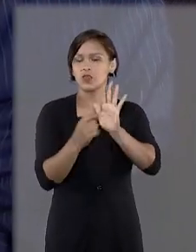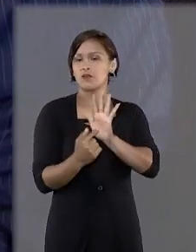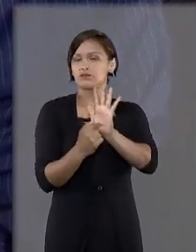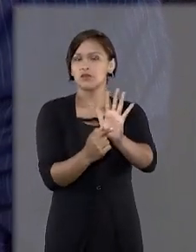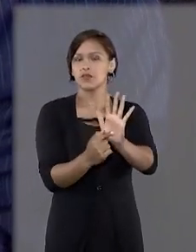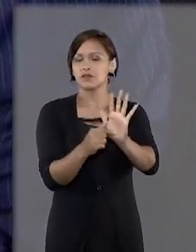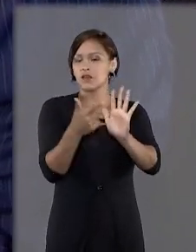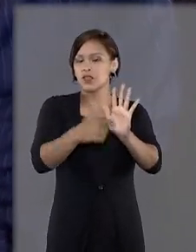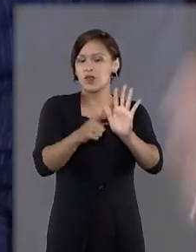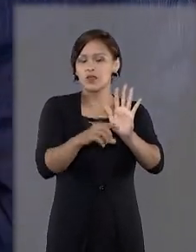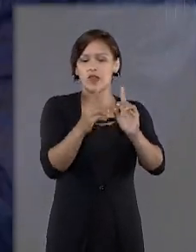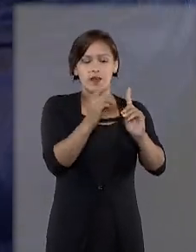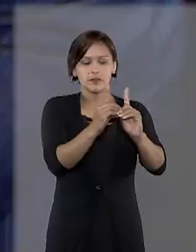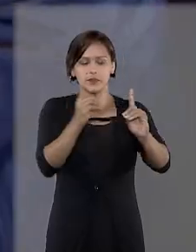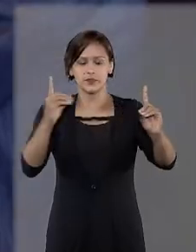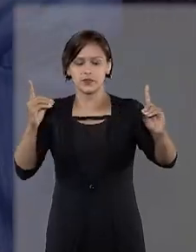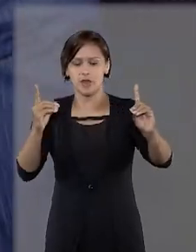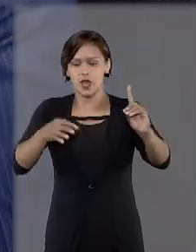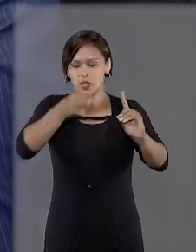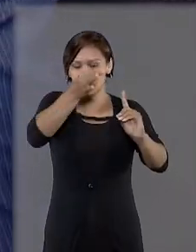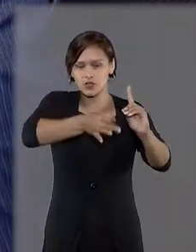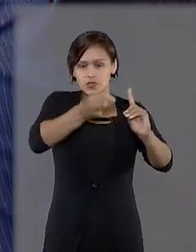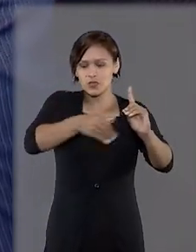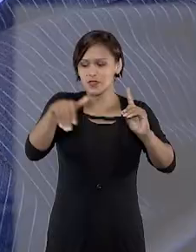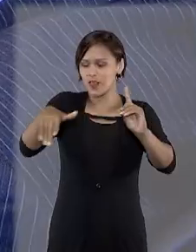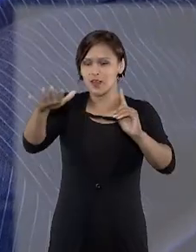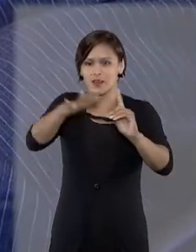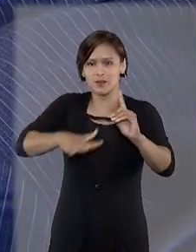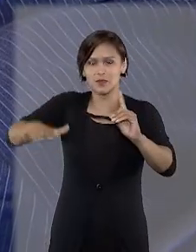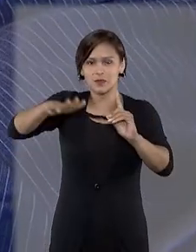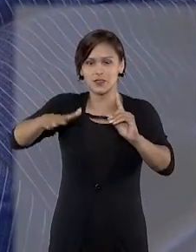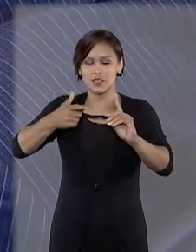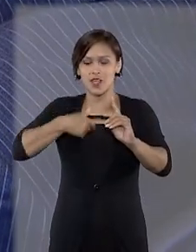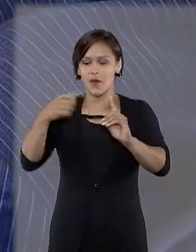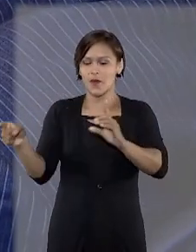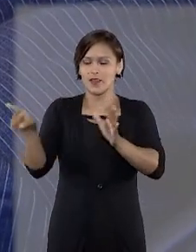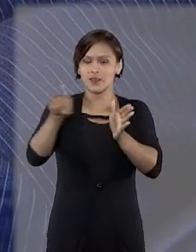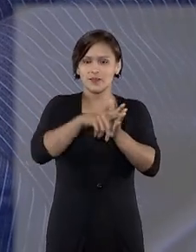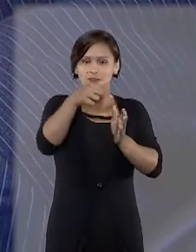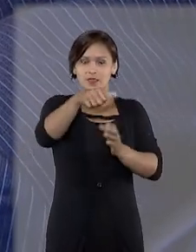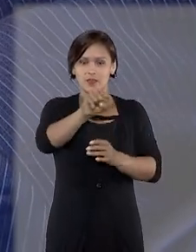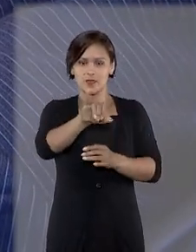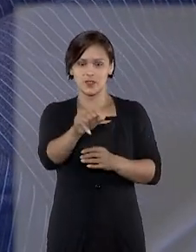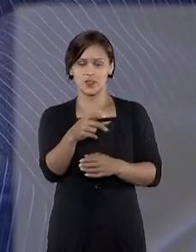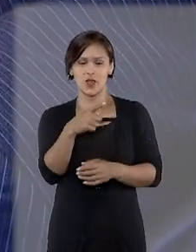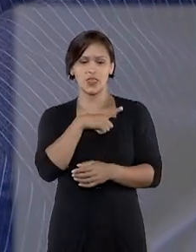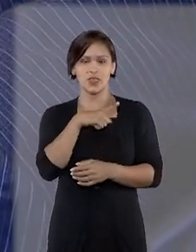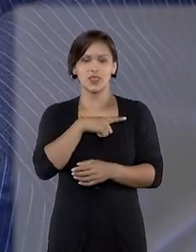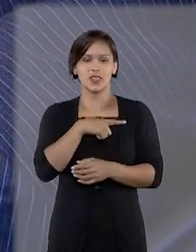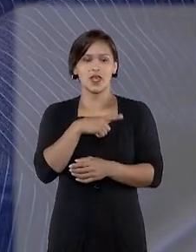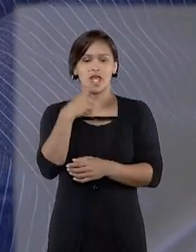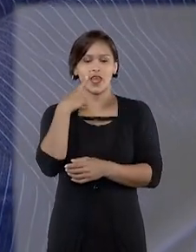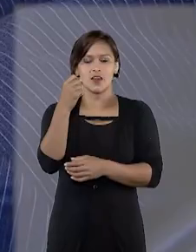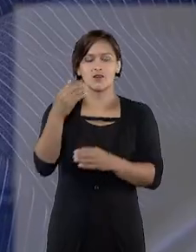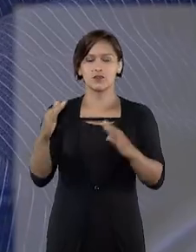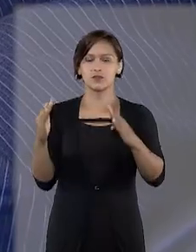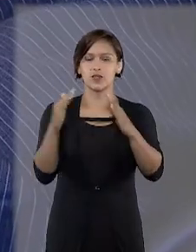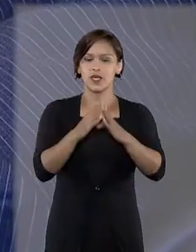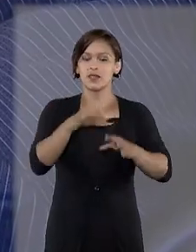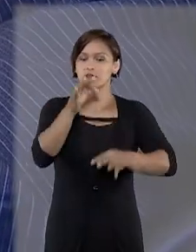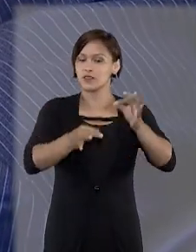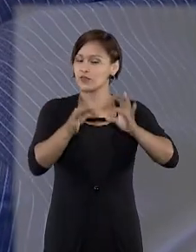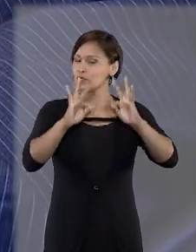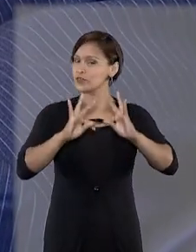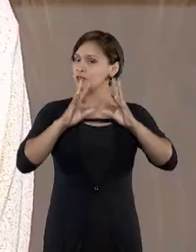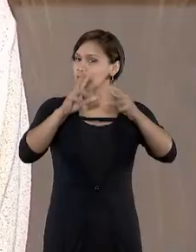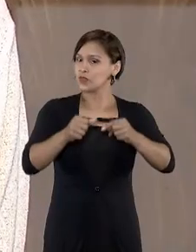que não deve haver uma distância entre o Judiciário e a população. Quem vem até o STJ tem saído daqui com a certeza de que a Justiça é